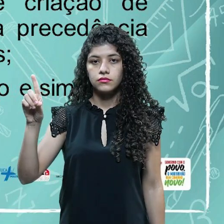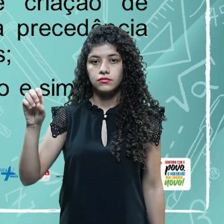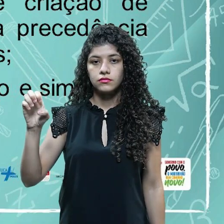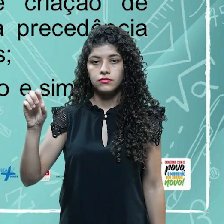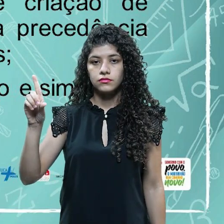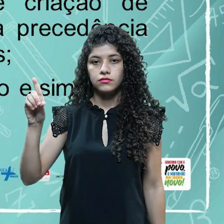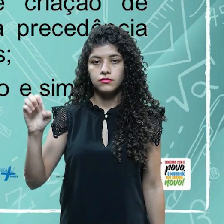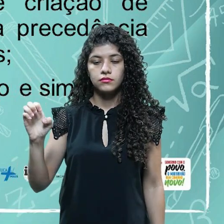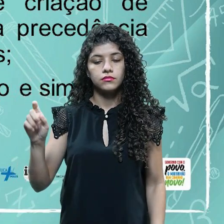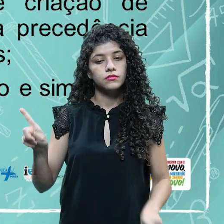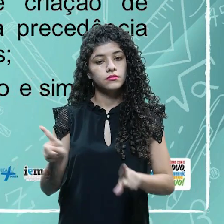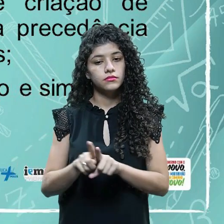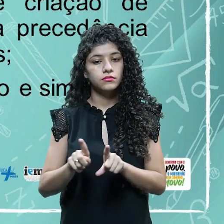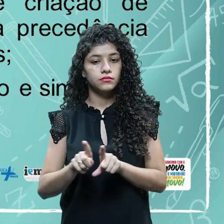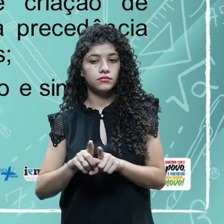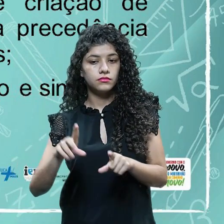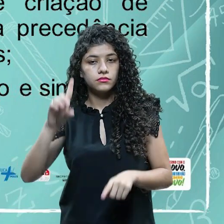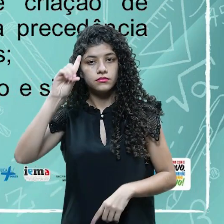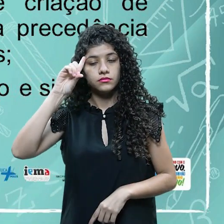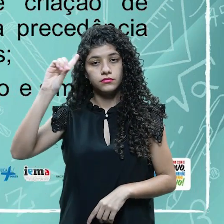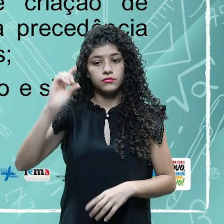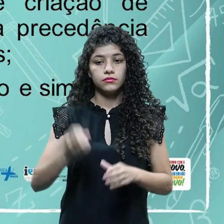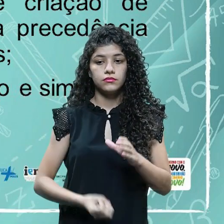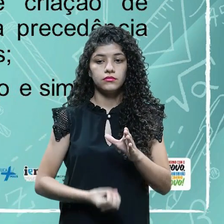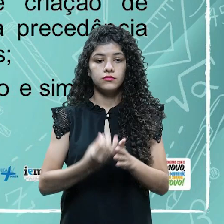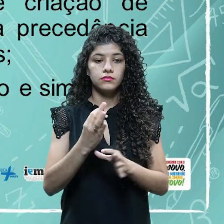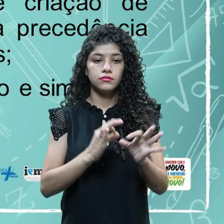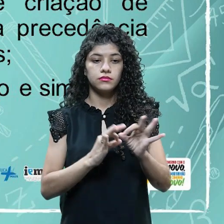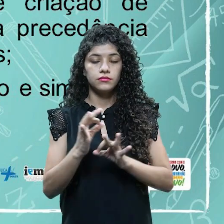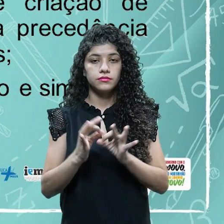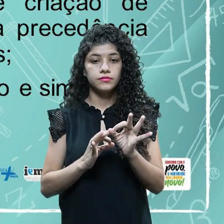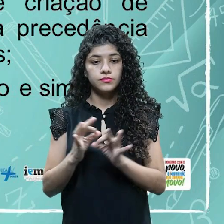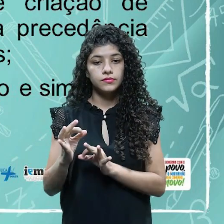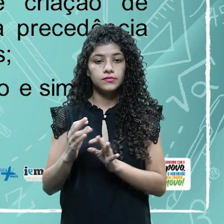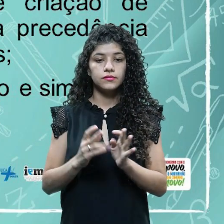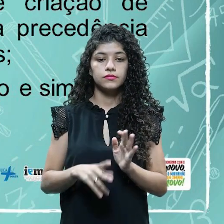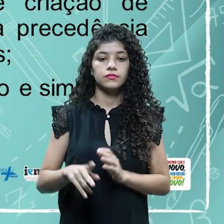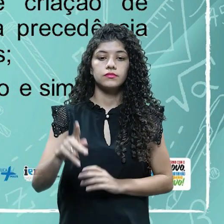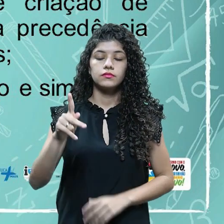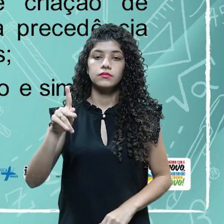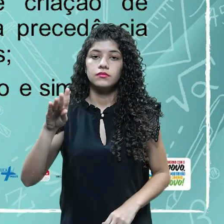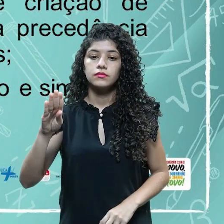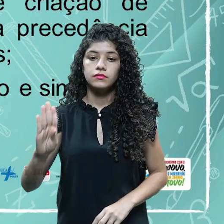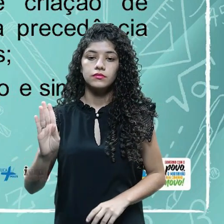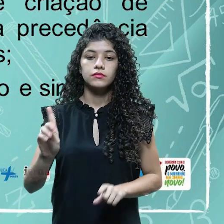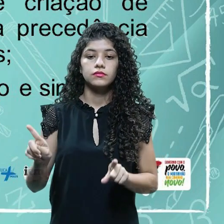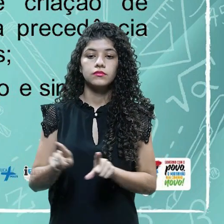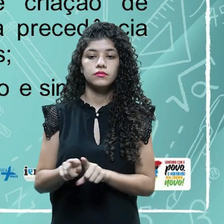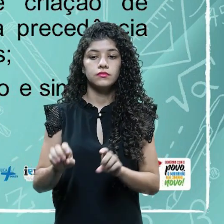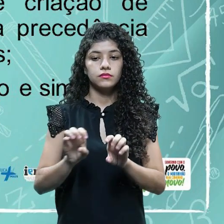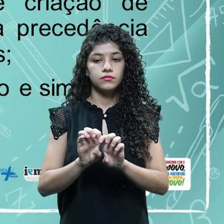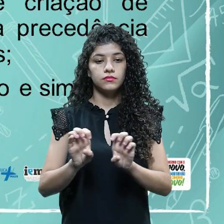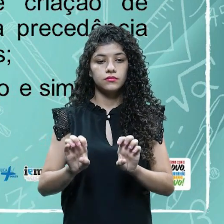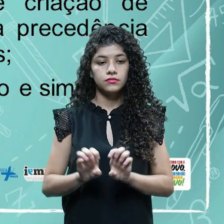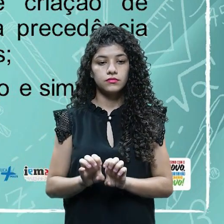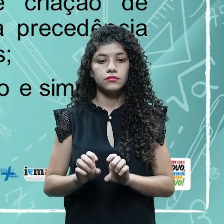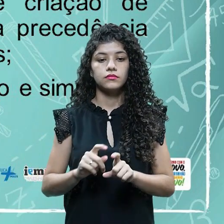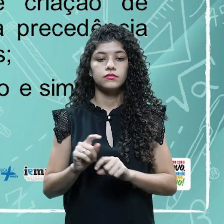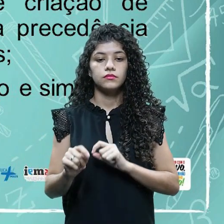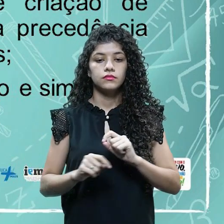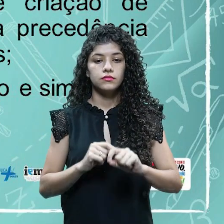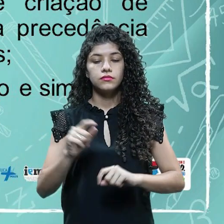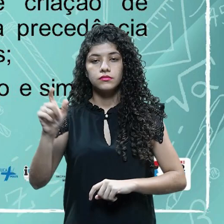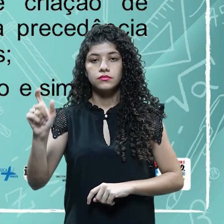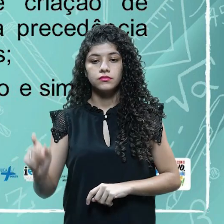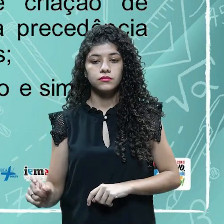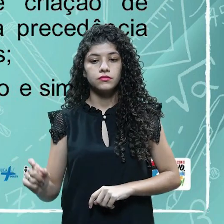data de criação de uma organização, um órgão público. Estruturando a precedência entre pessoas jurídicas e unidades